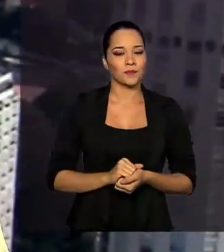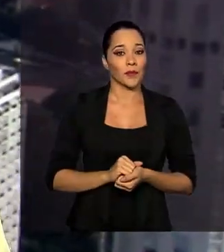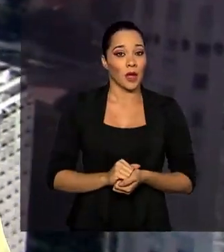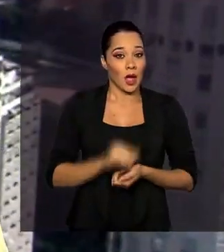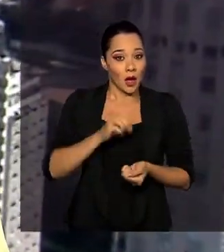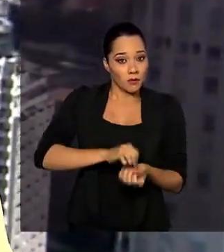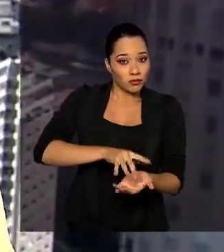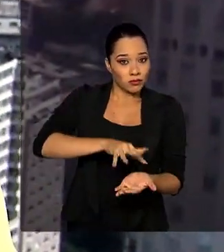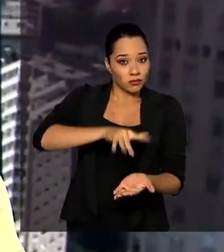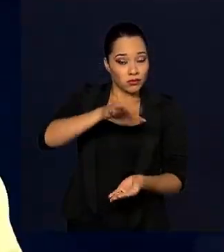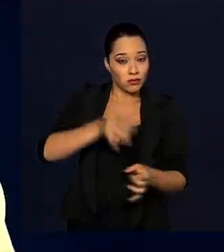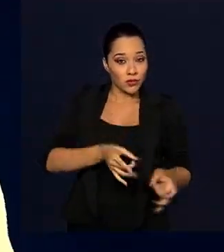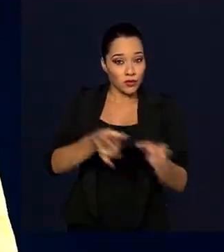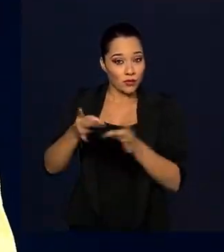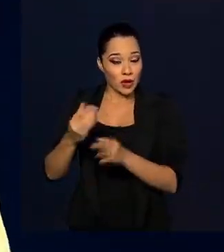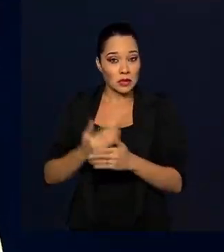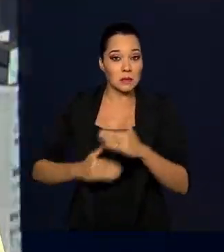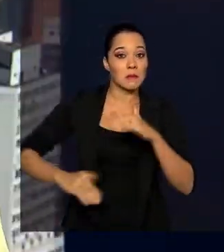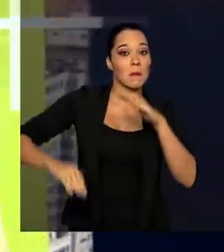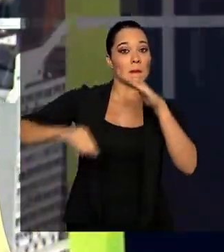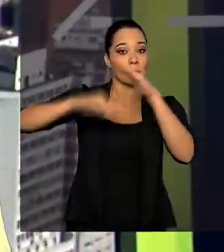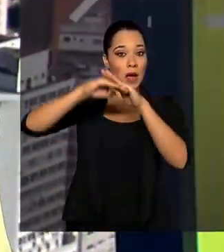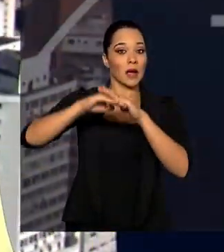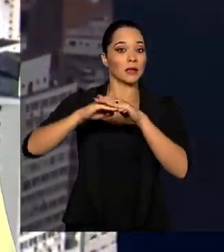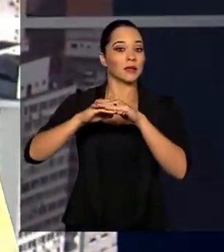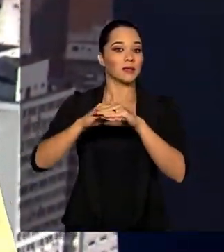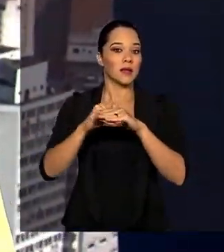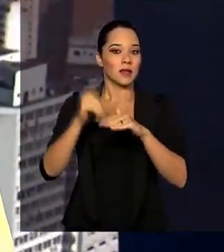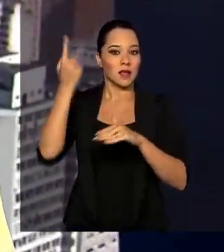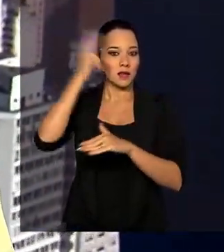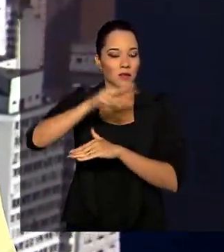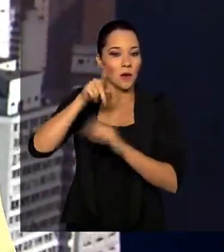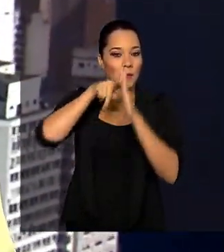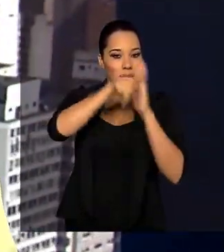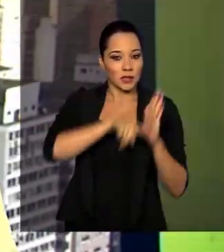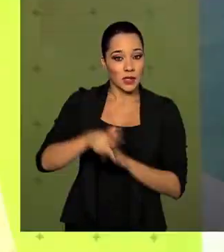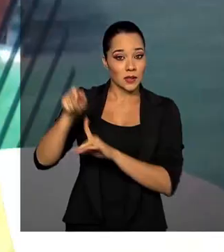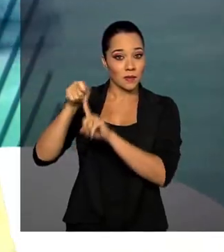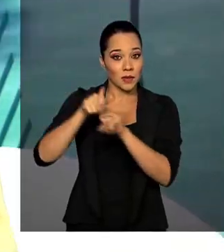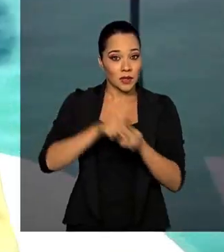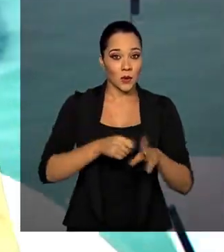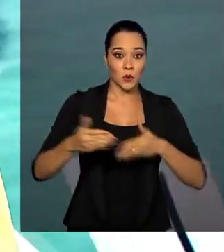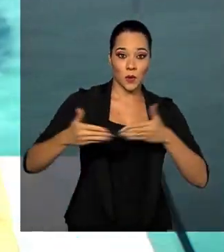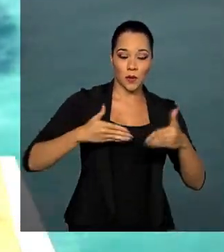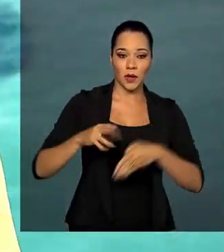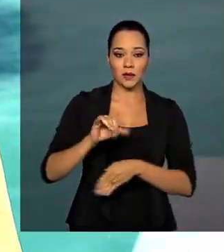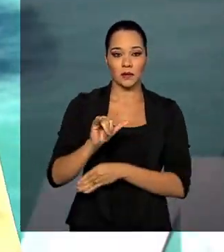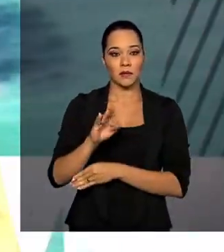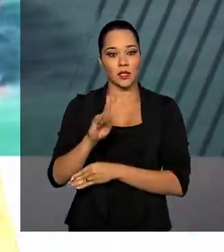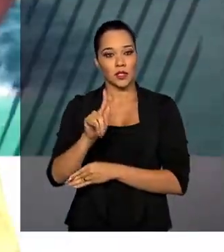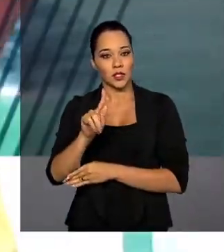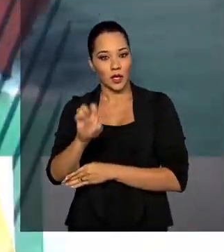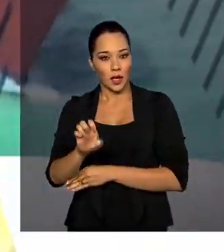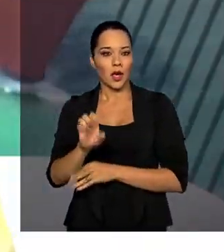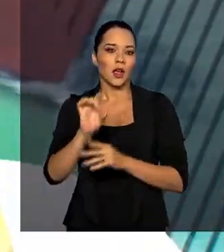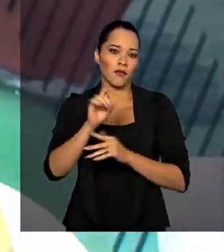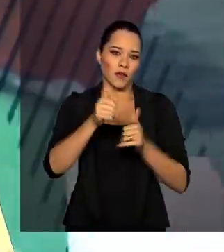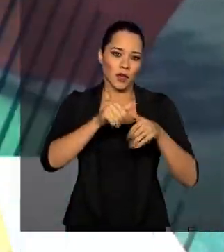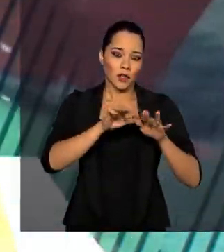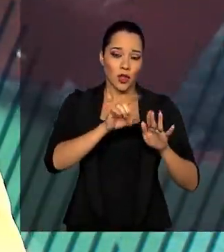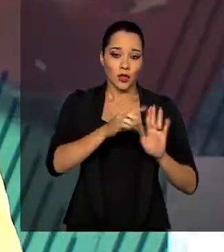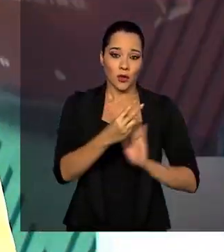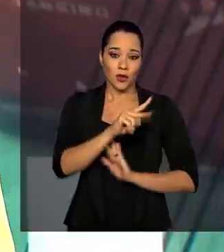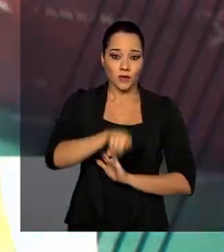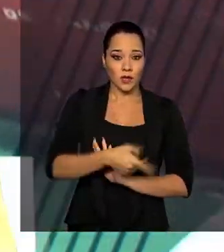vendas do varejo atingiu o maior patamar da série histórica da pesquisa mensal de comércio do IBGE, ficando 2,6